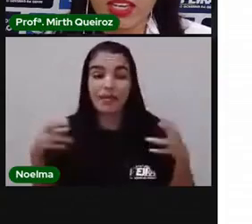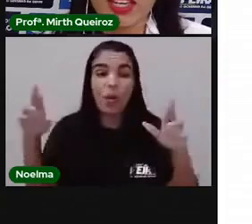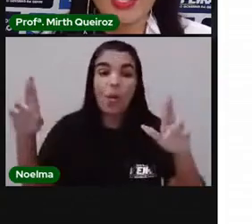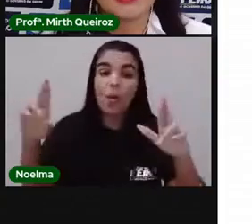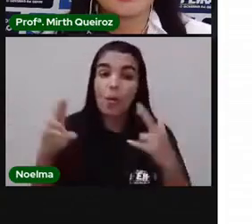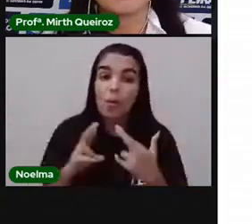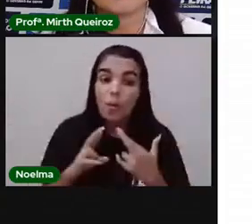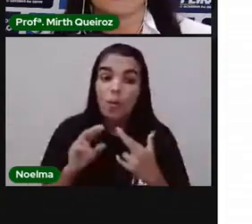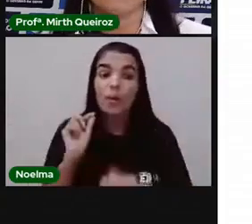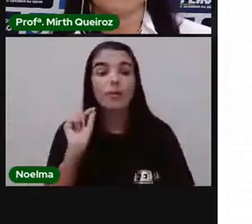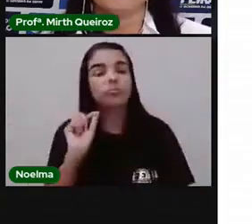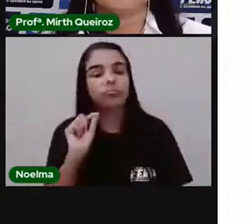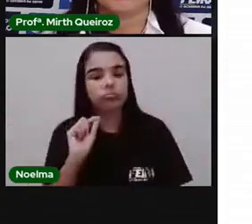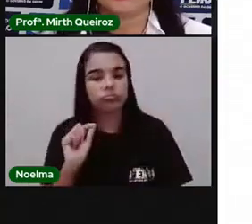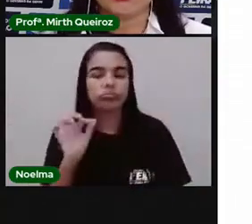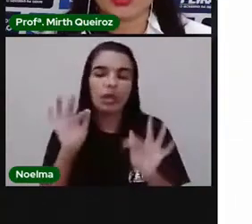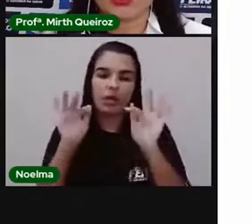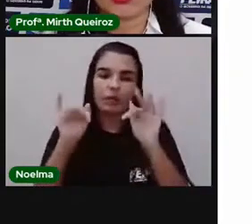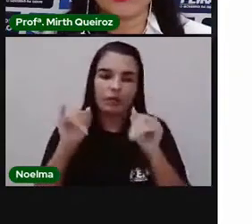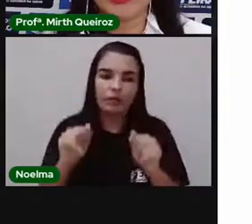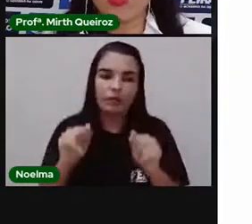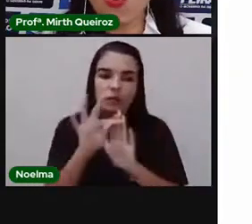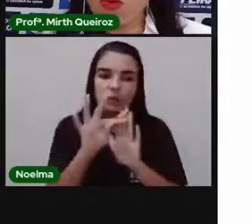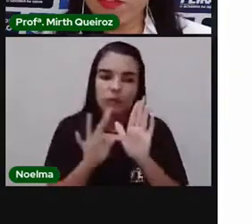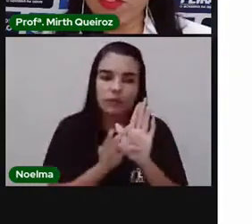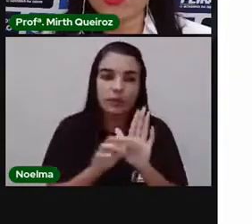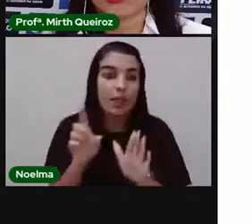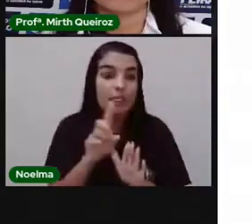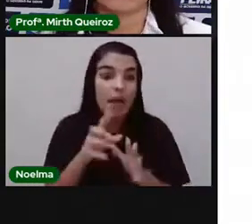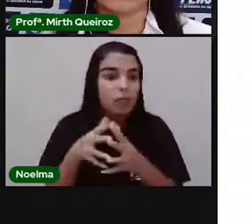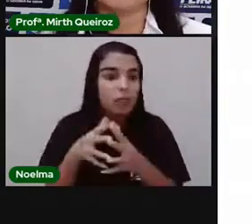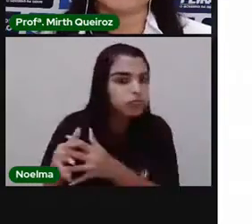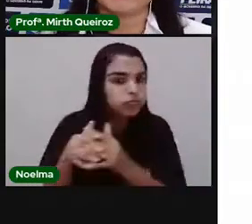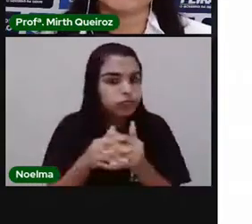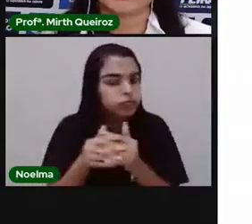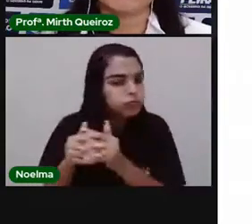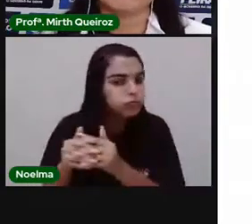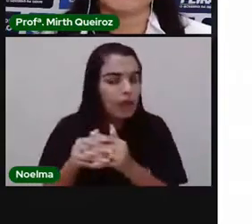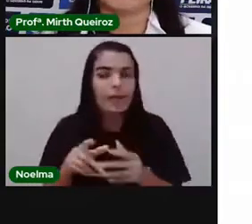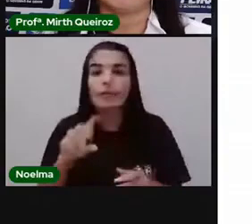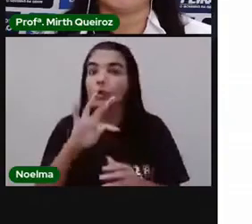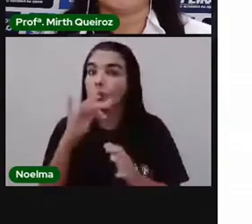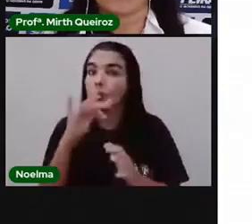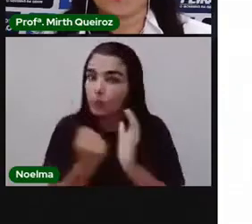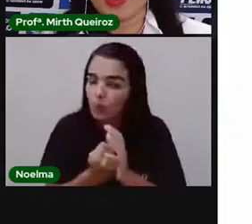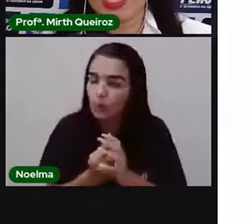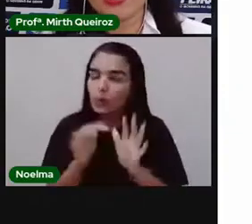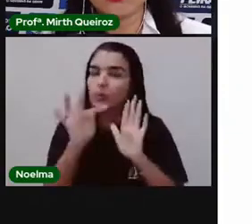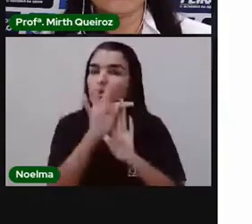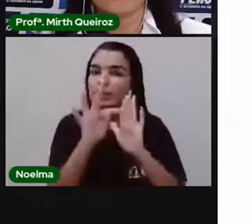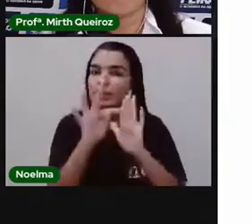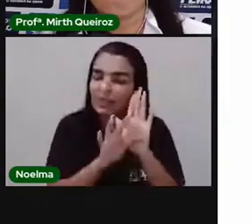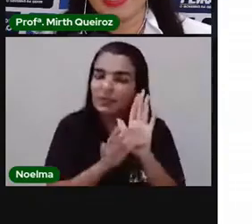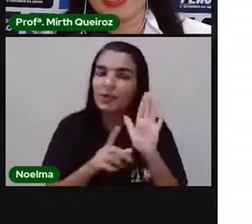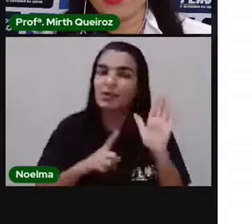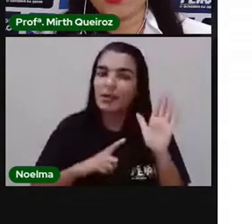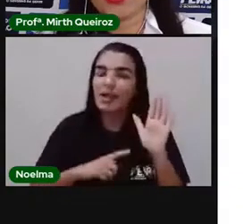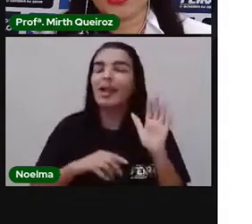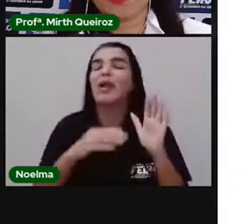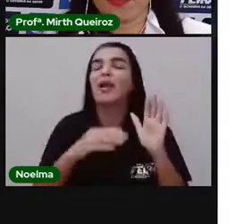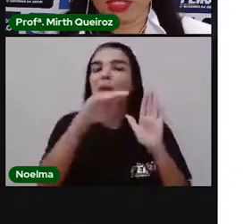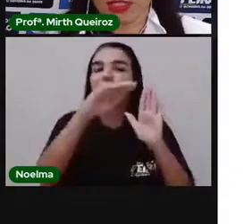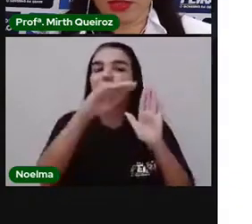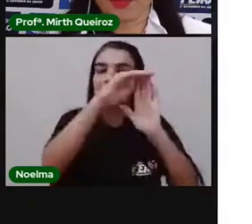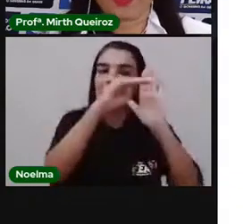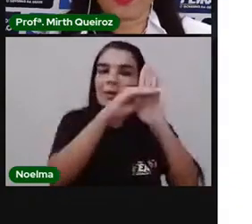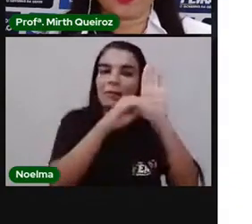foi o quê? Esse é o fim do texto. Então, não confundam. Todo texto tem que ter começo, meio